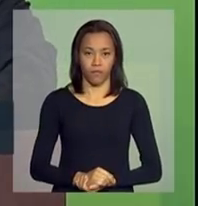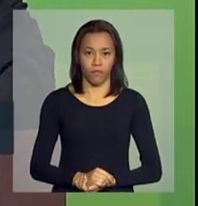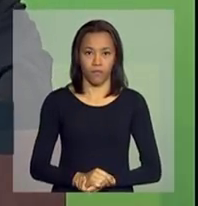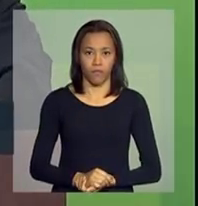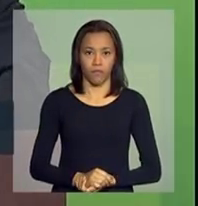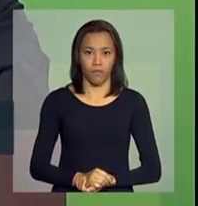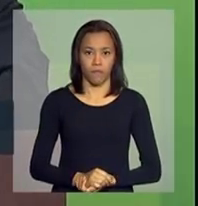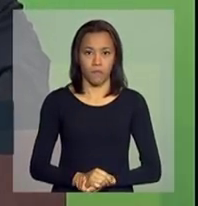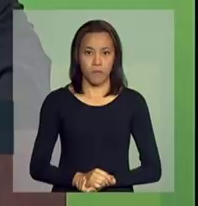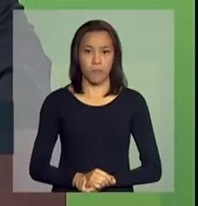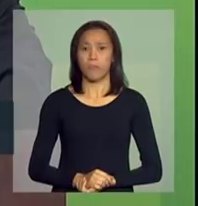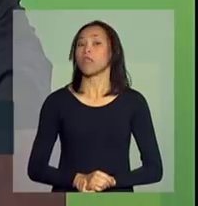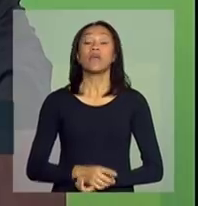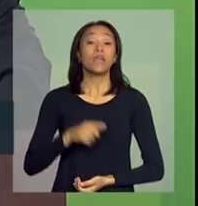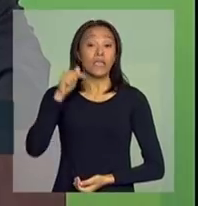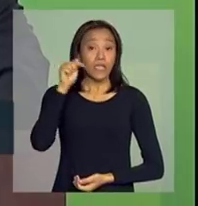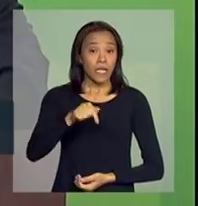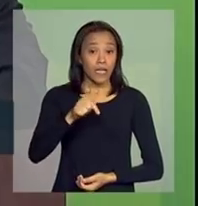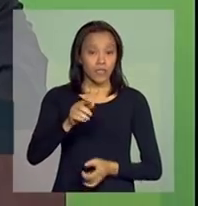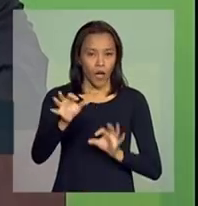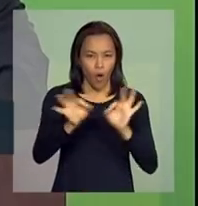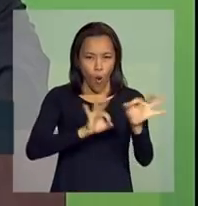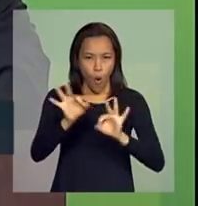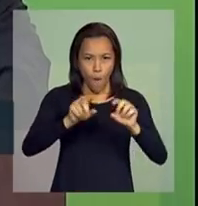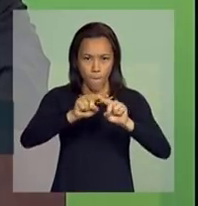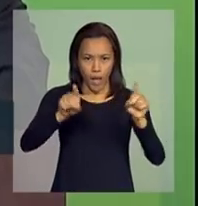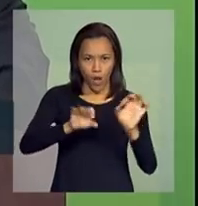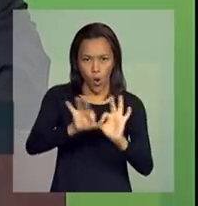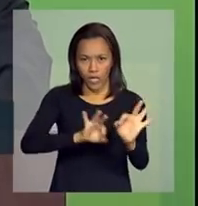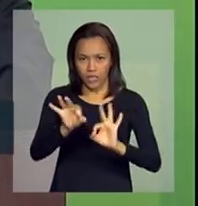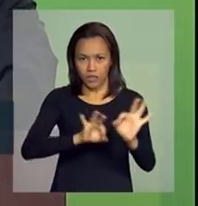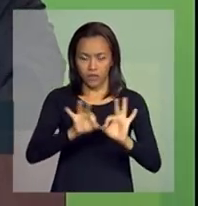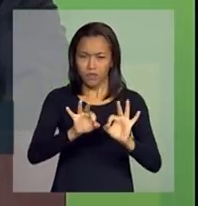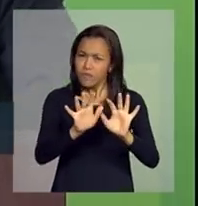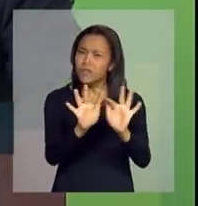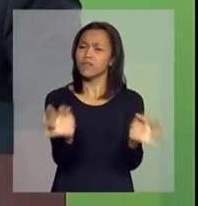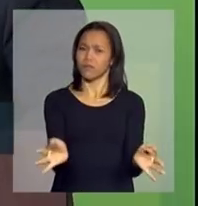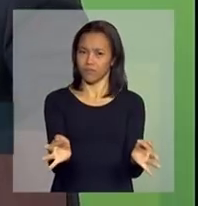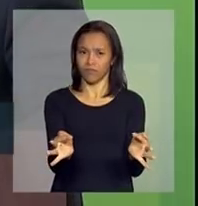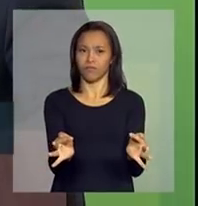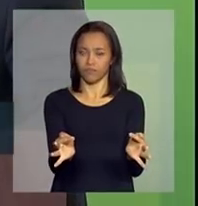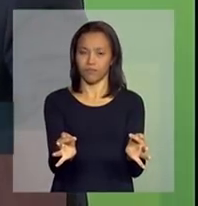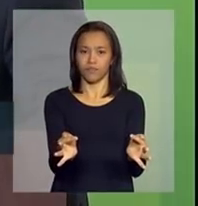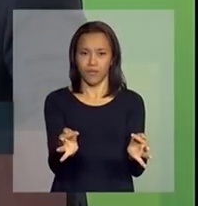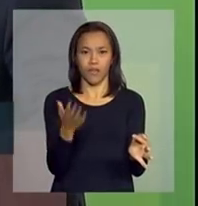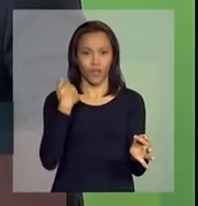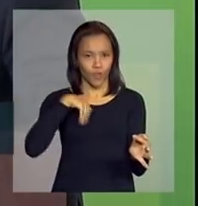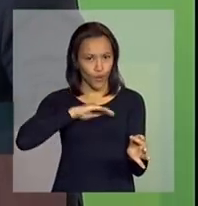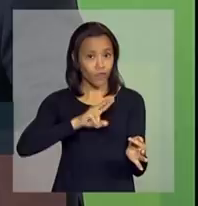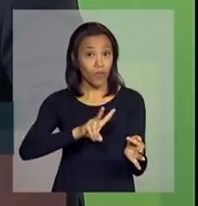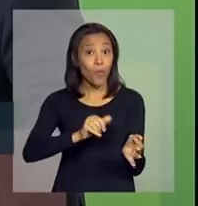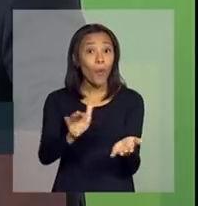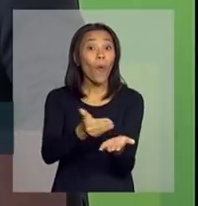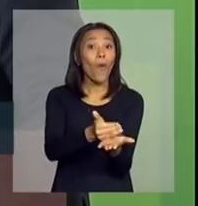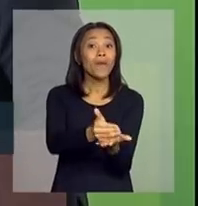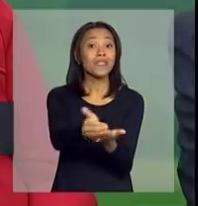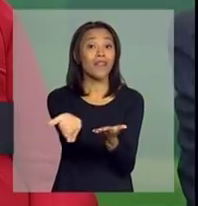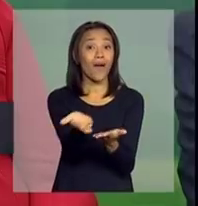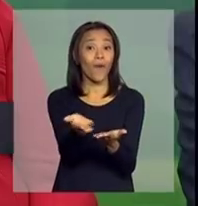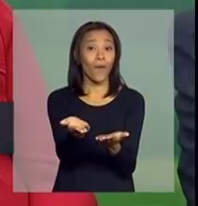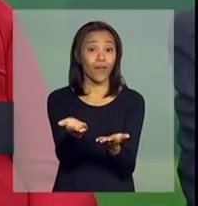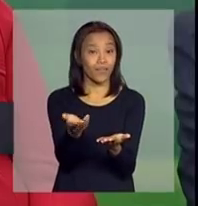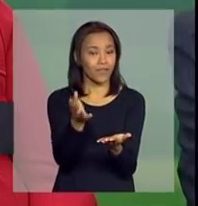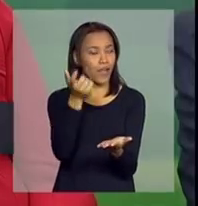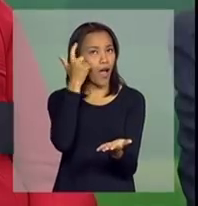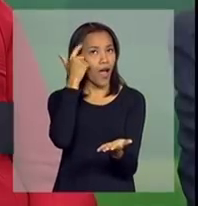que esta estrutura é muito simples, muito simples, que nós vamos começar a montar agora. Ela está